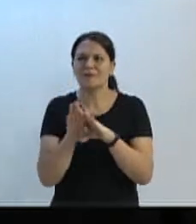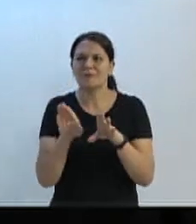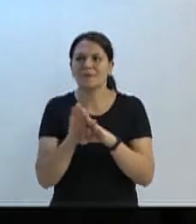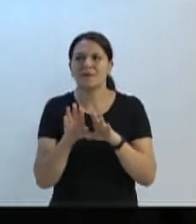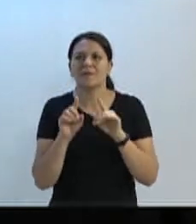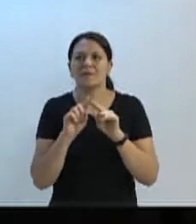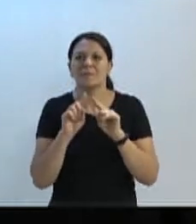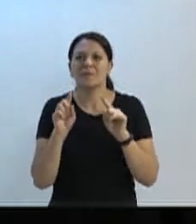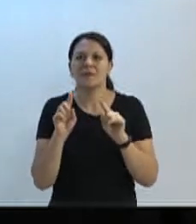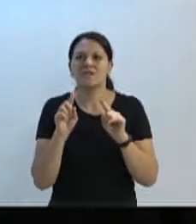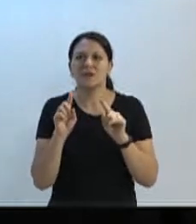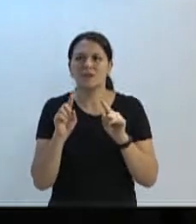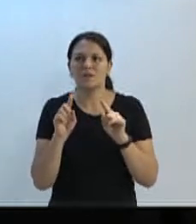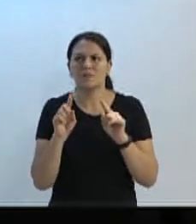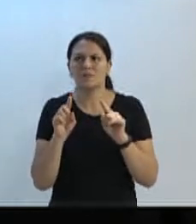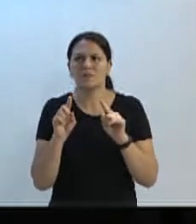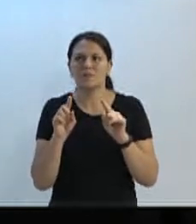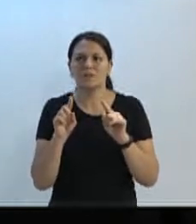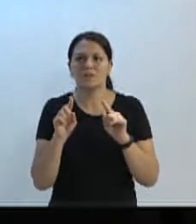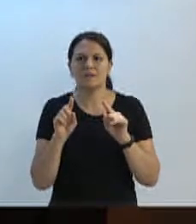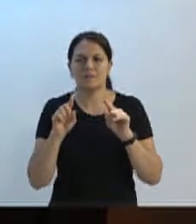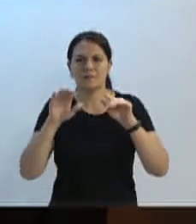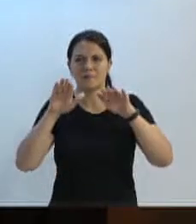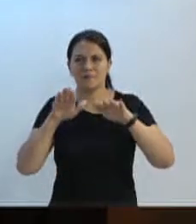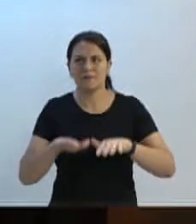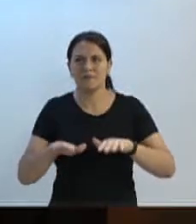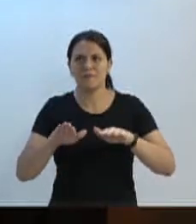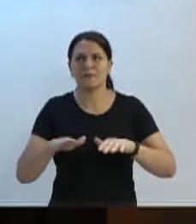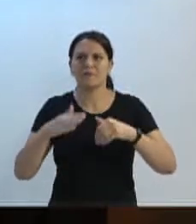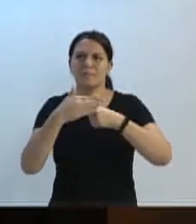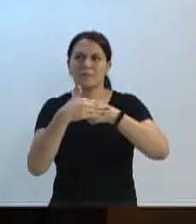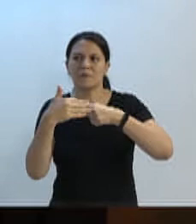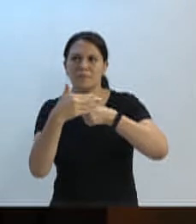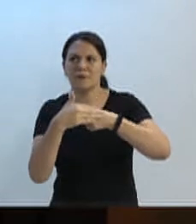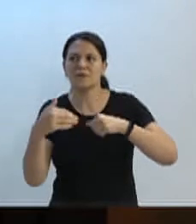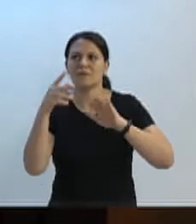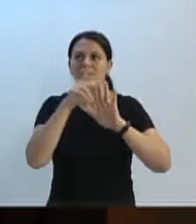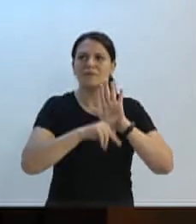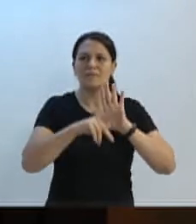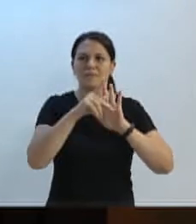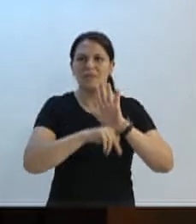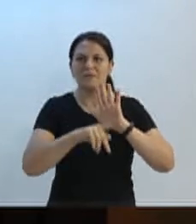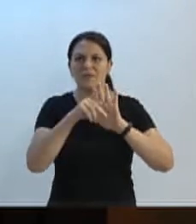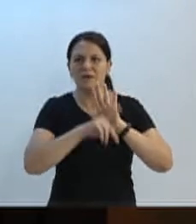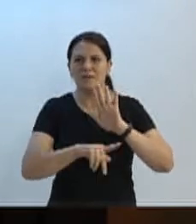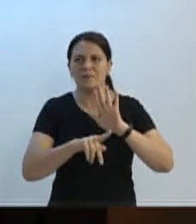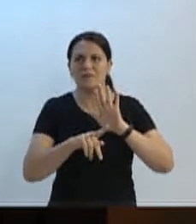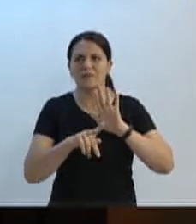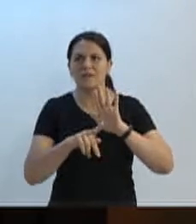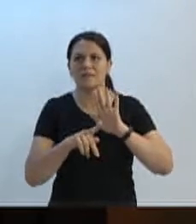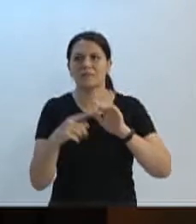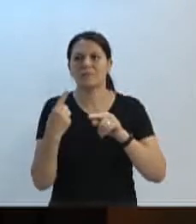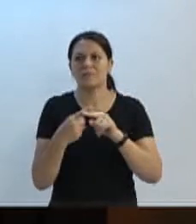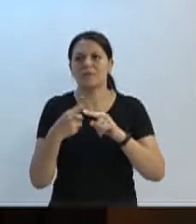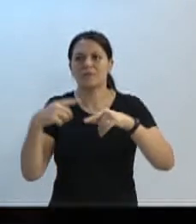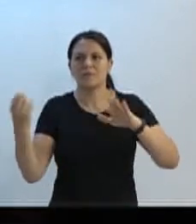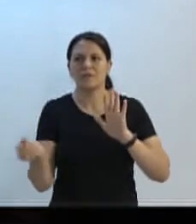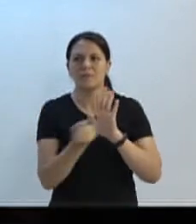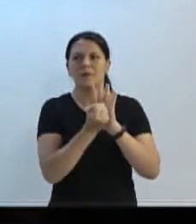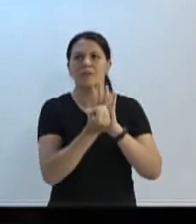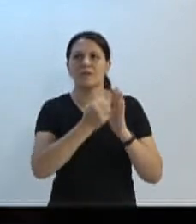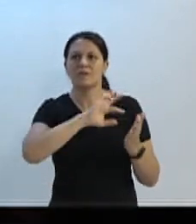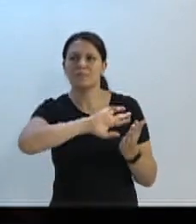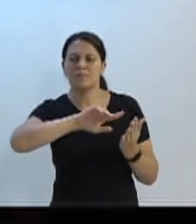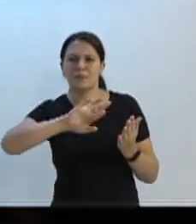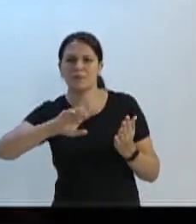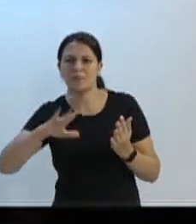Mas é que fica. O meu carinho especial por este projeto, porque ele tem marcado muitas gerações de